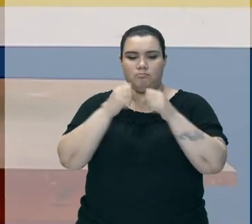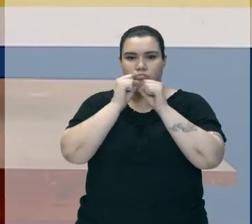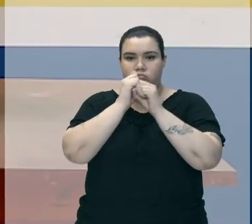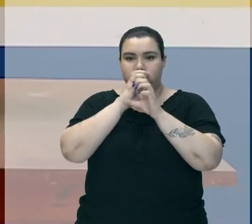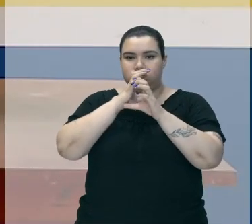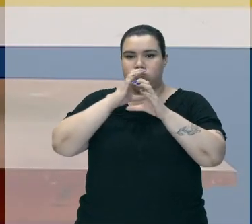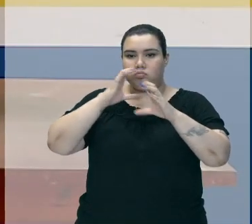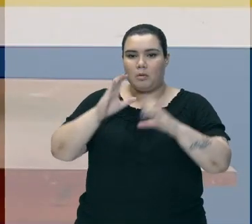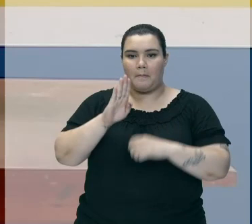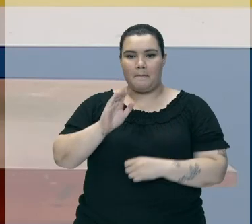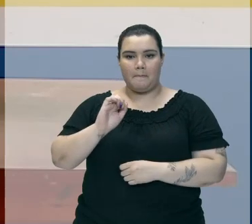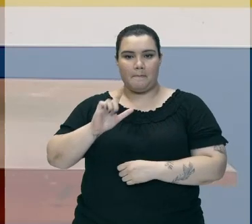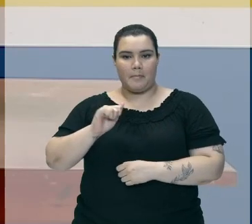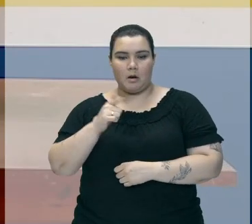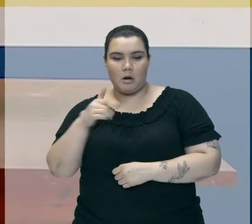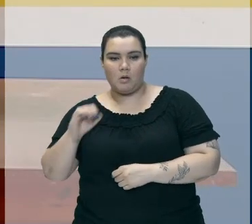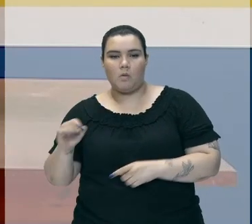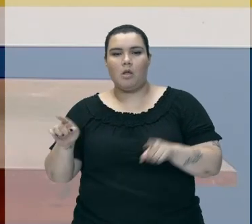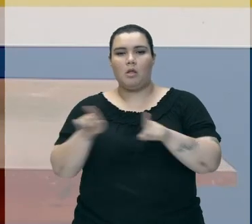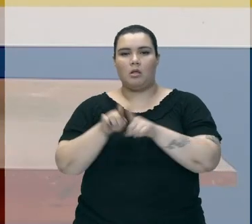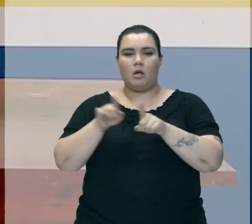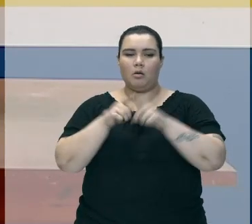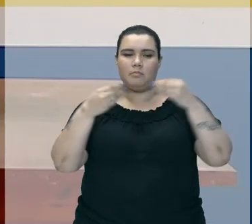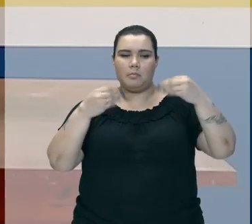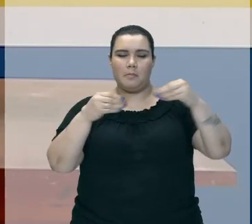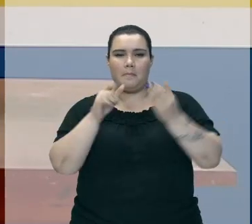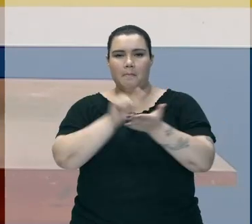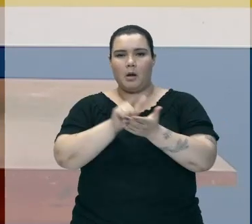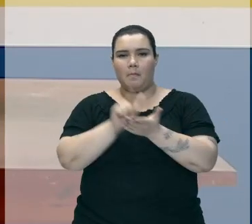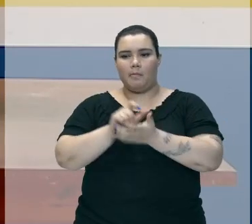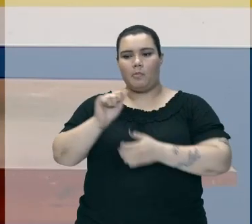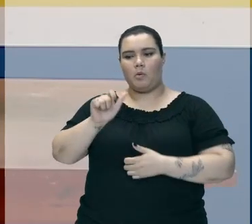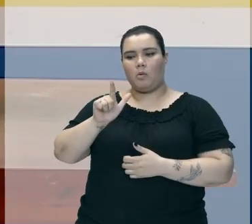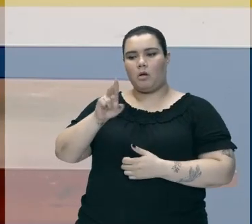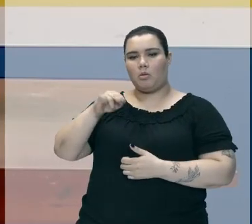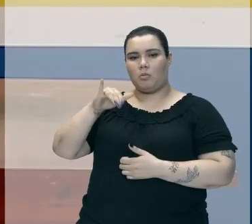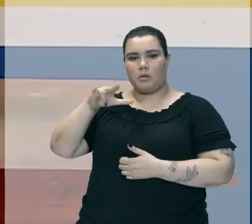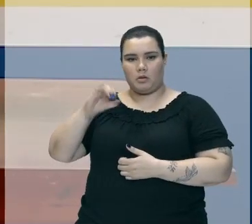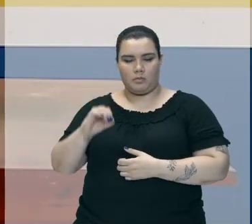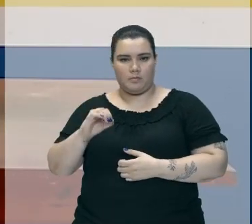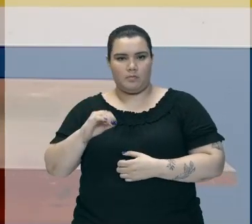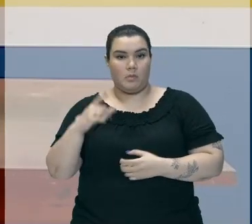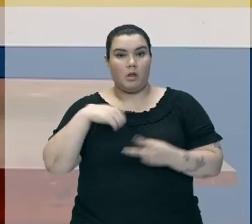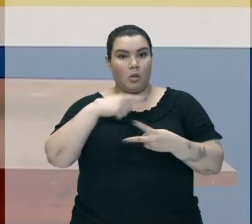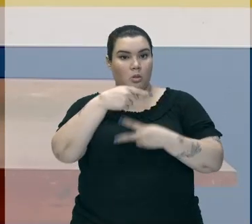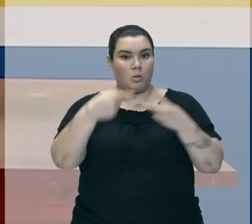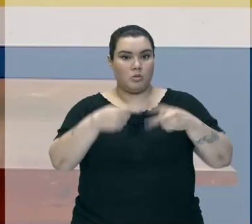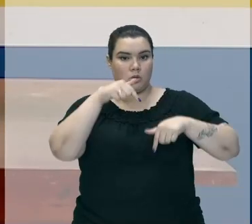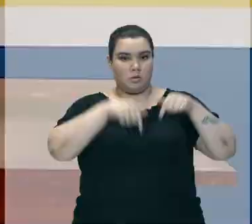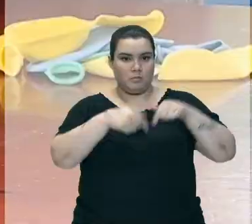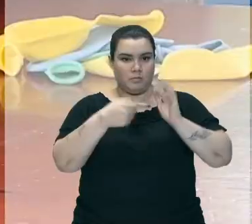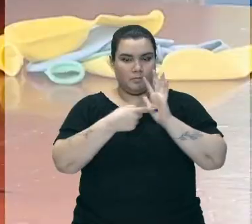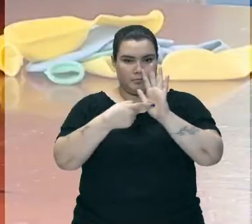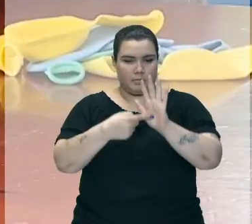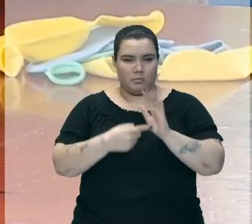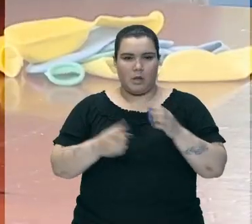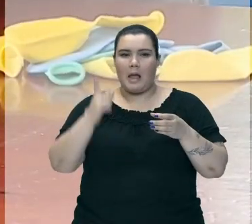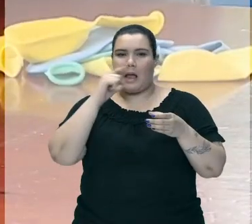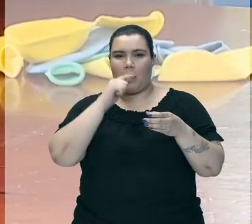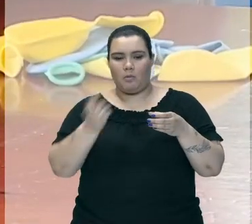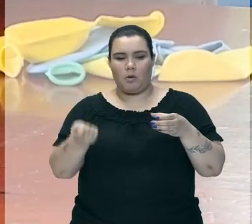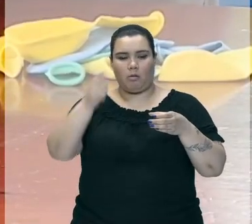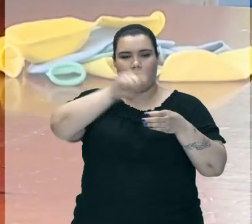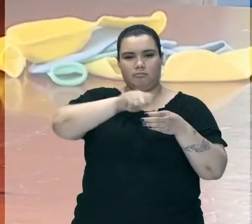Mostrar Aqui Com Esse Experimento Nós Vamos Mostrar Duas Reações Químicas Nós Vamos Estar Colocando Dentro Da Água Soda Cáustica